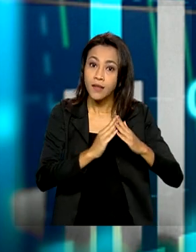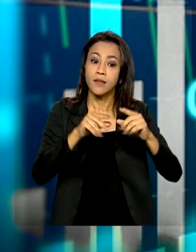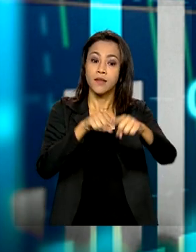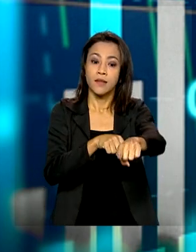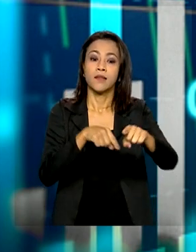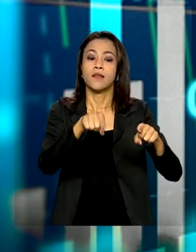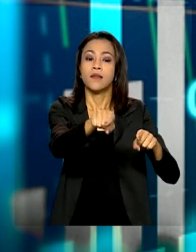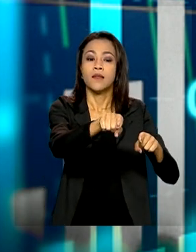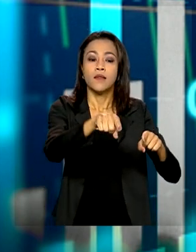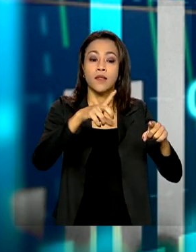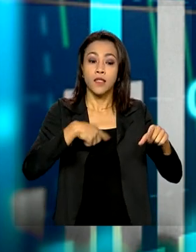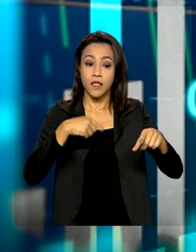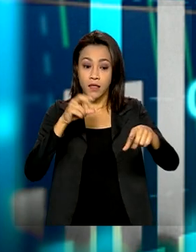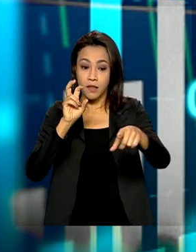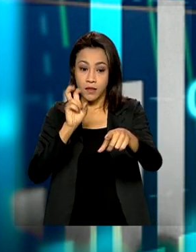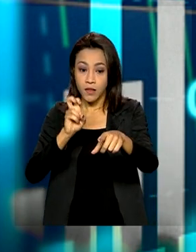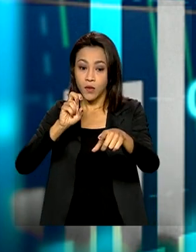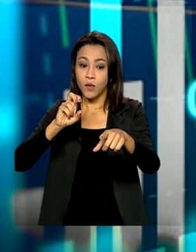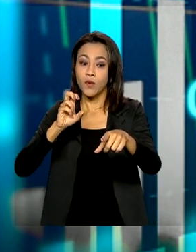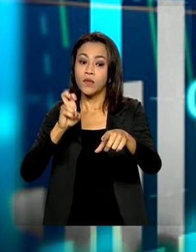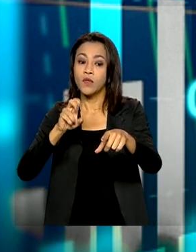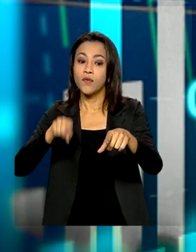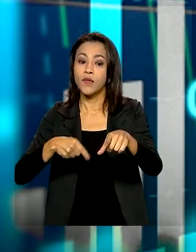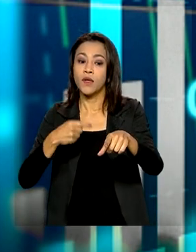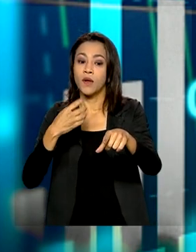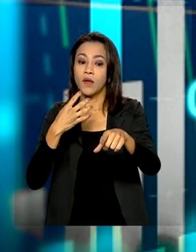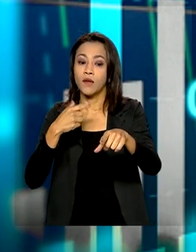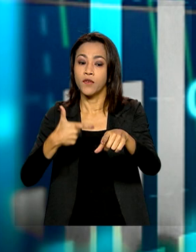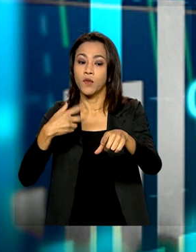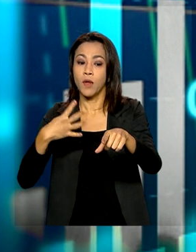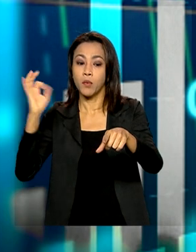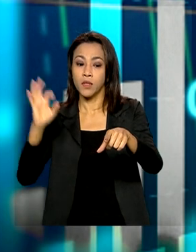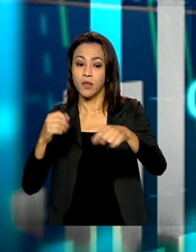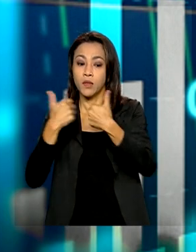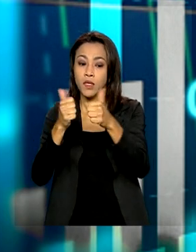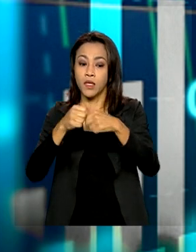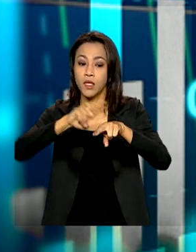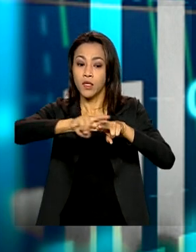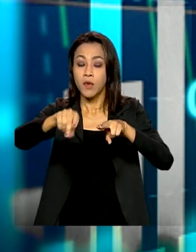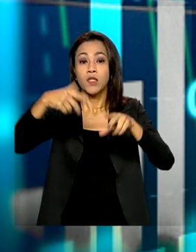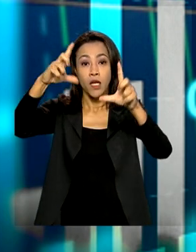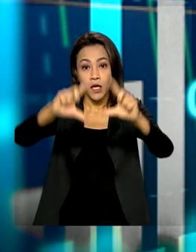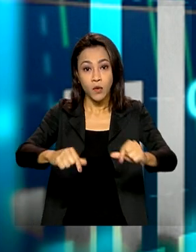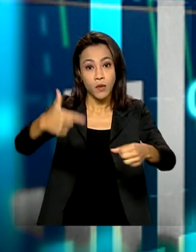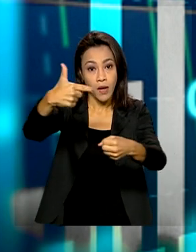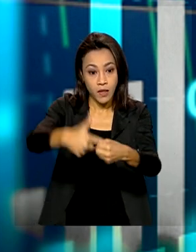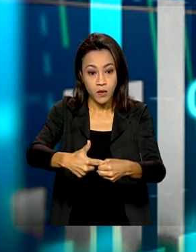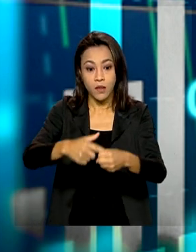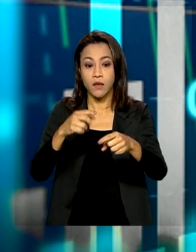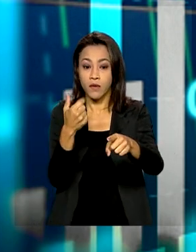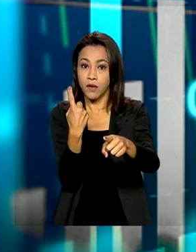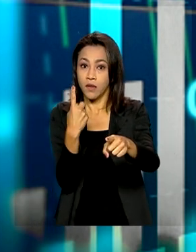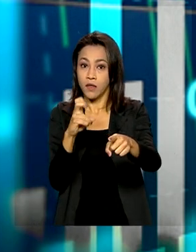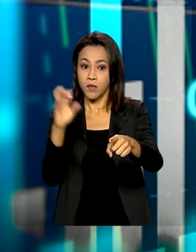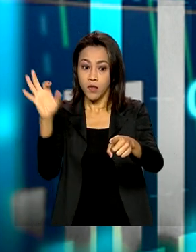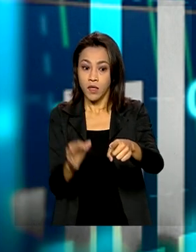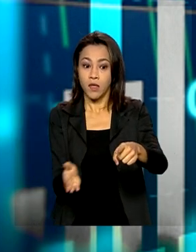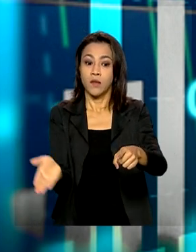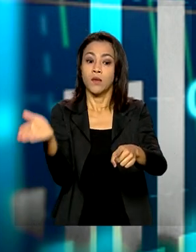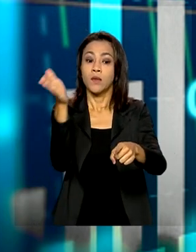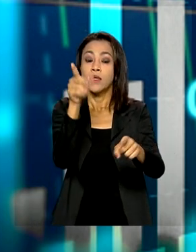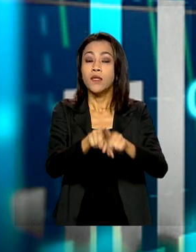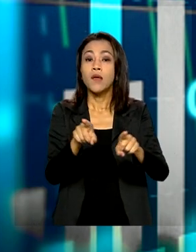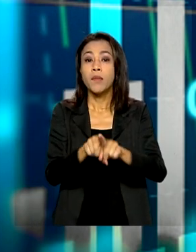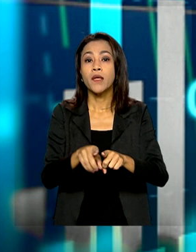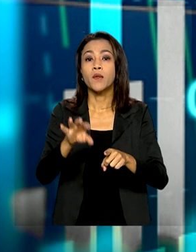transporte, com 5,24%, destaca-se, naturalmente, a queda no preço da gasolina, que foi em torno de 15%, e a queda no preço do